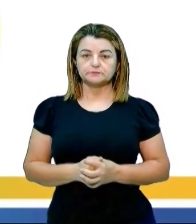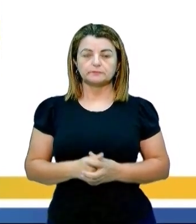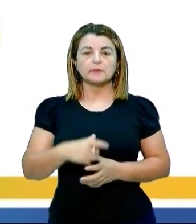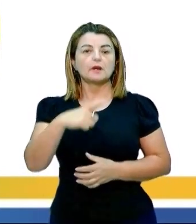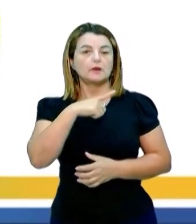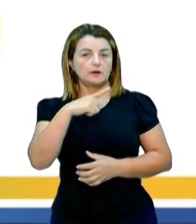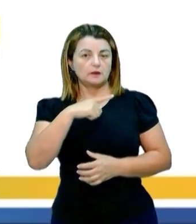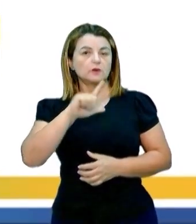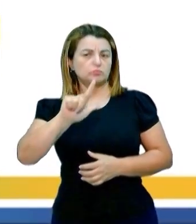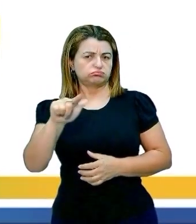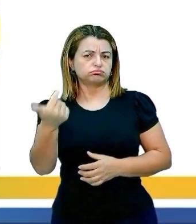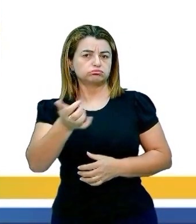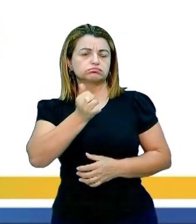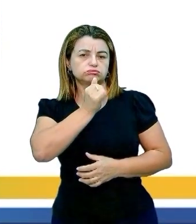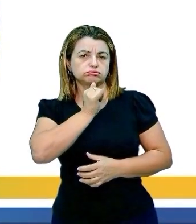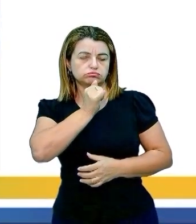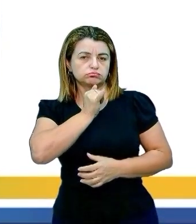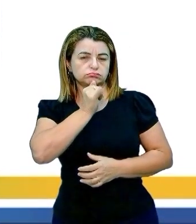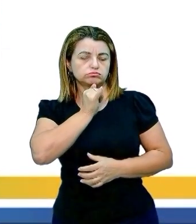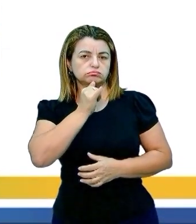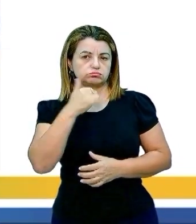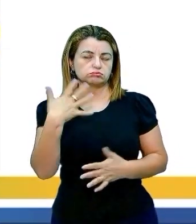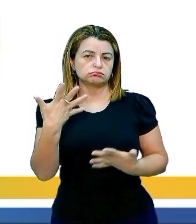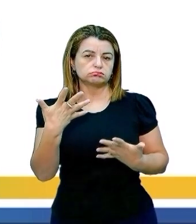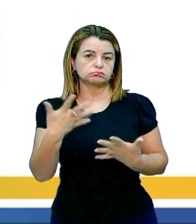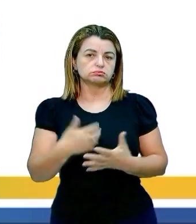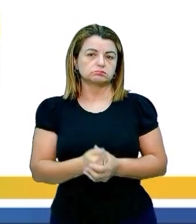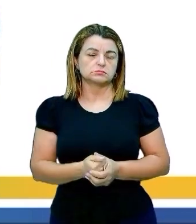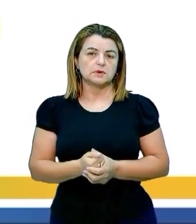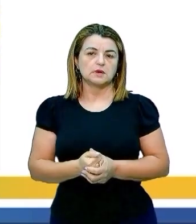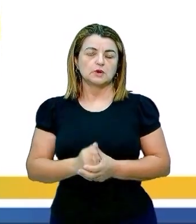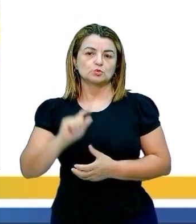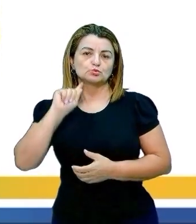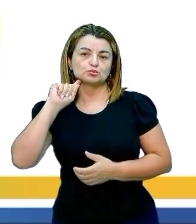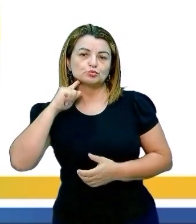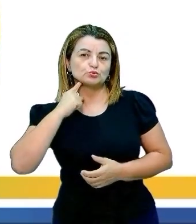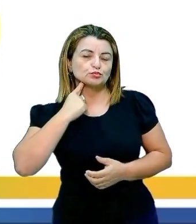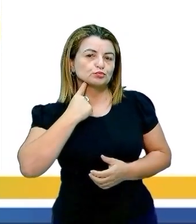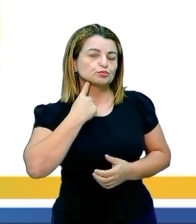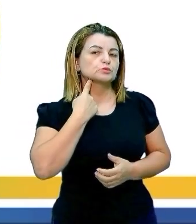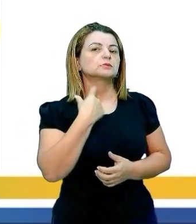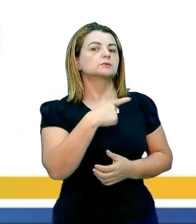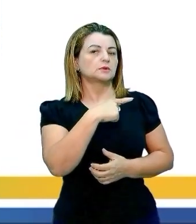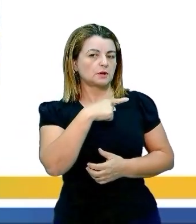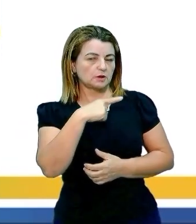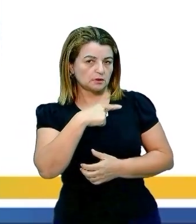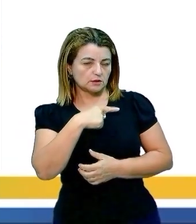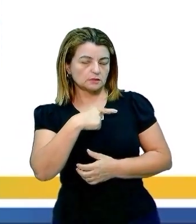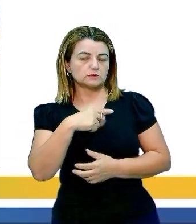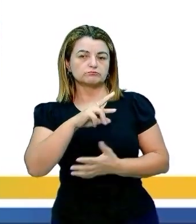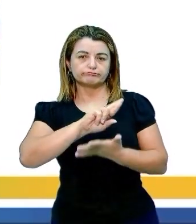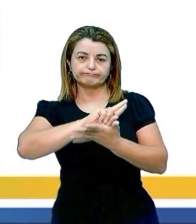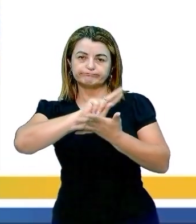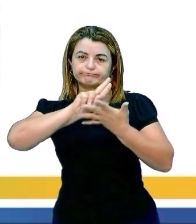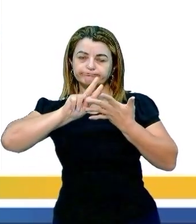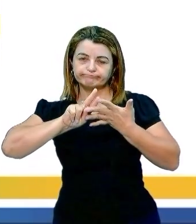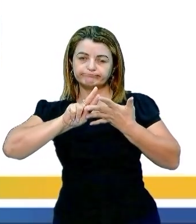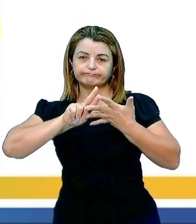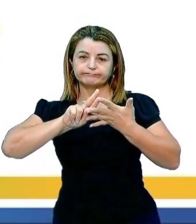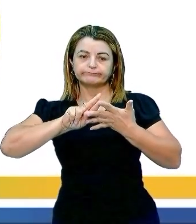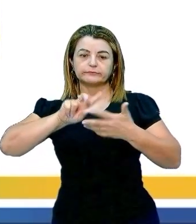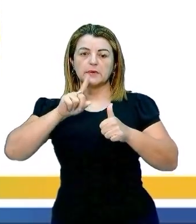Existe outro tipo de poluição, mas com substâncias diferentes existe poluição. Aí a gente vê poluição